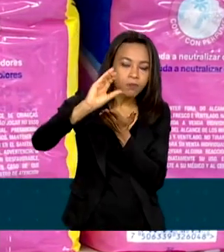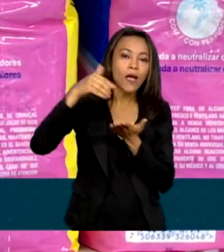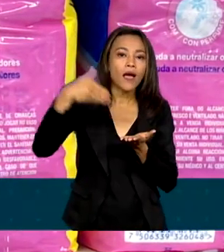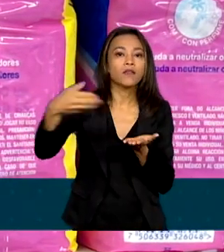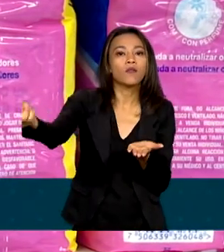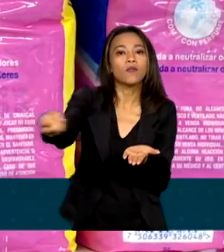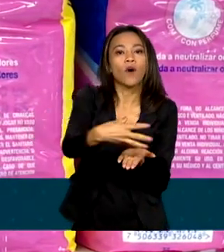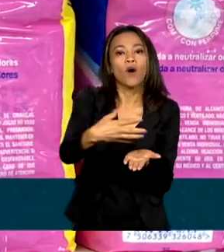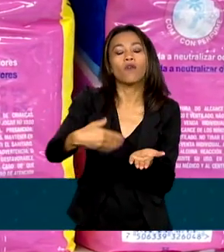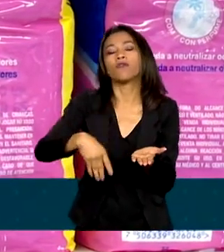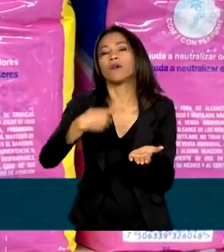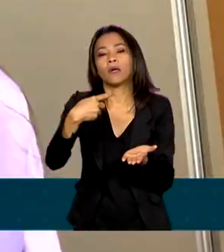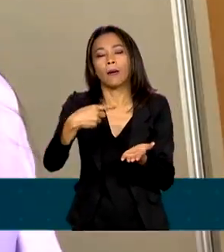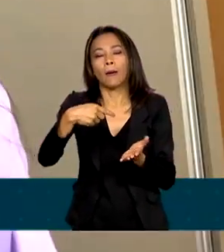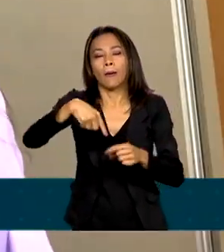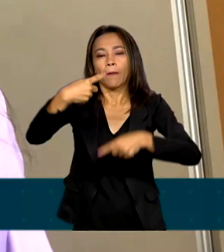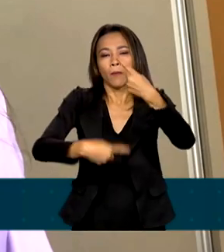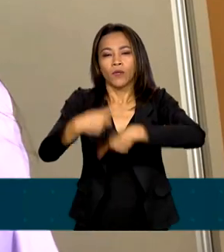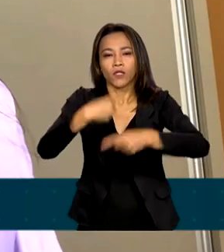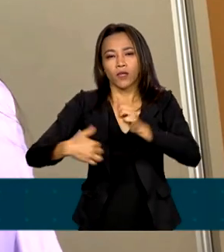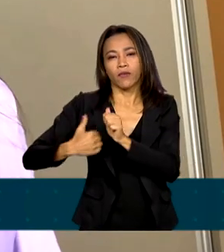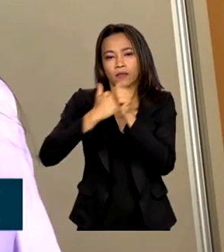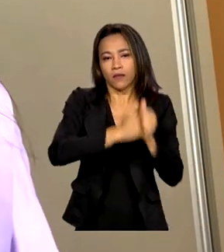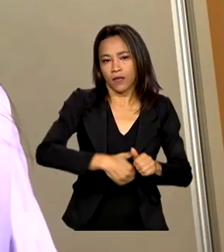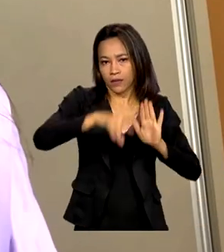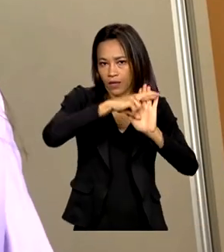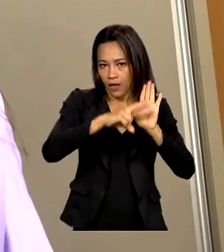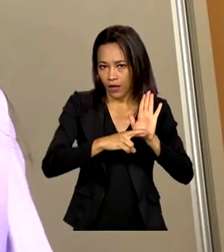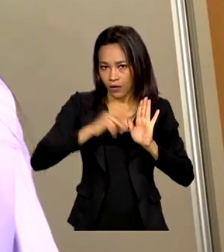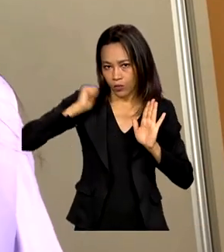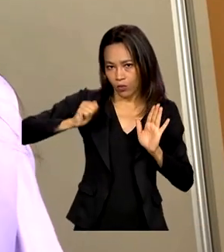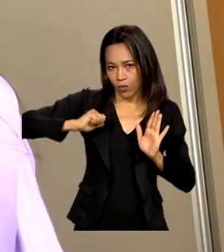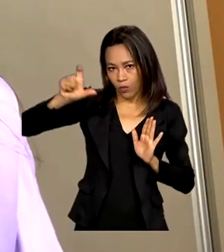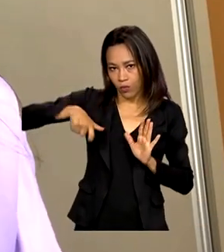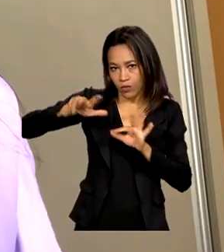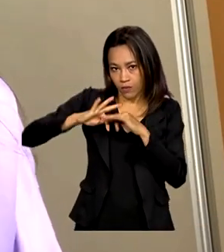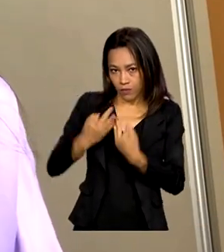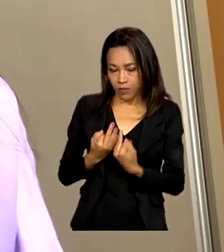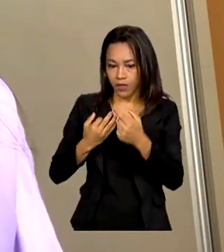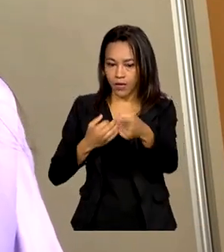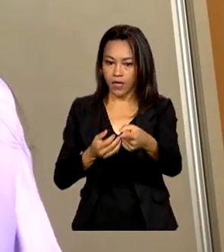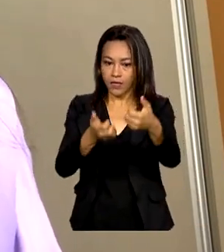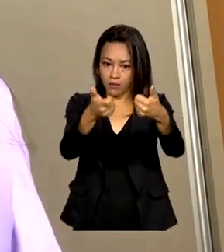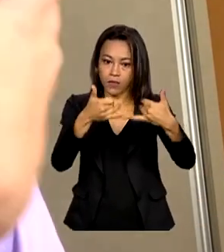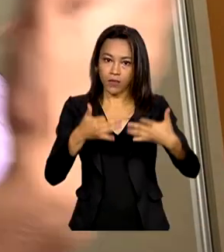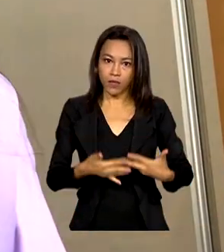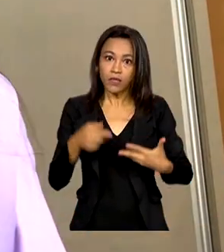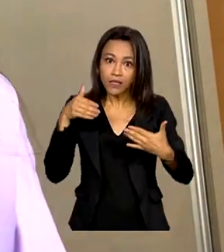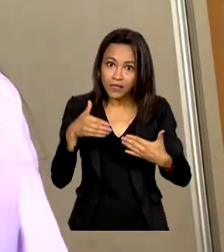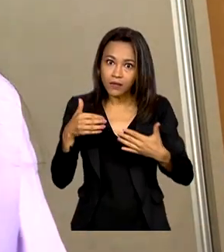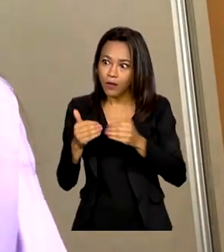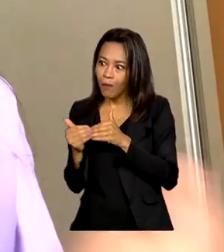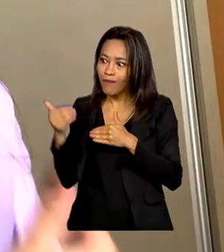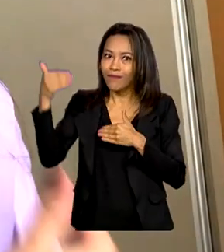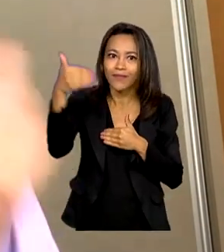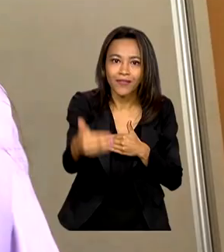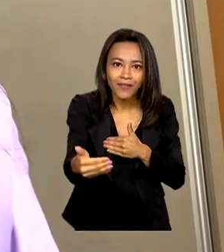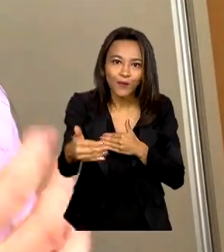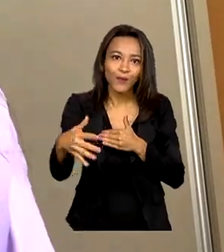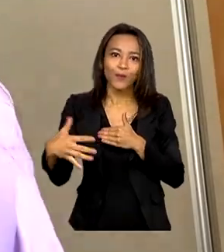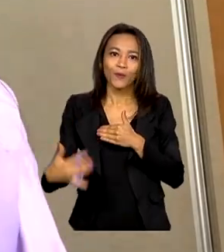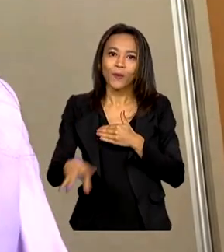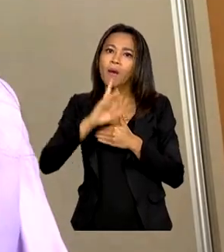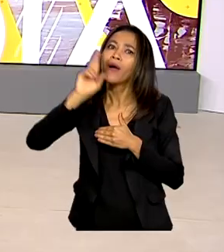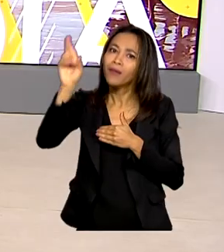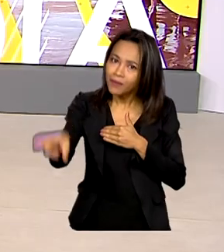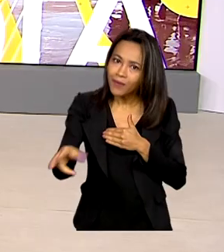com critérios do Bolsa Família e do Cadastro Único. Com certeza é um avanço e uma resposta à pobreza